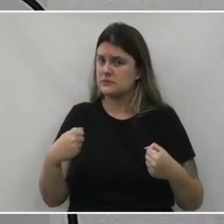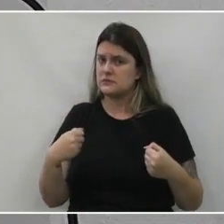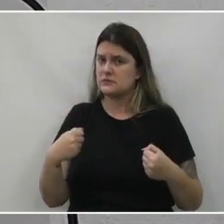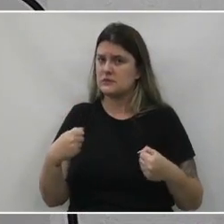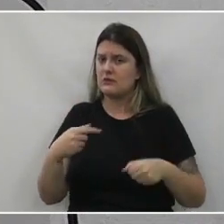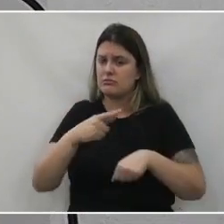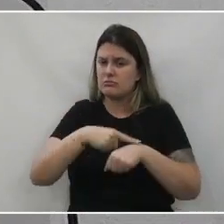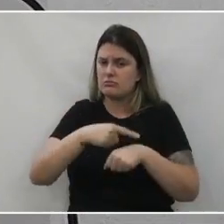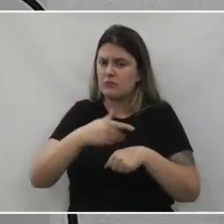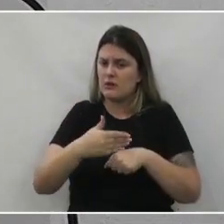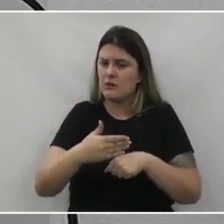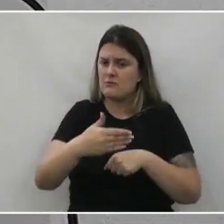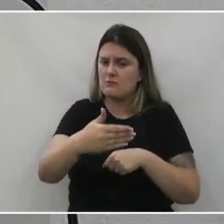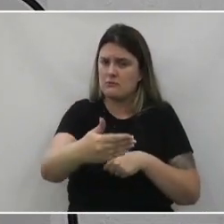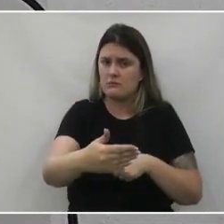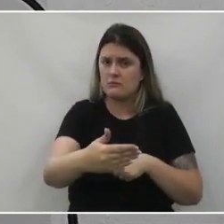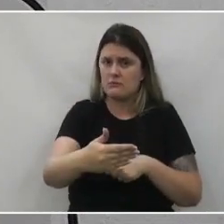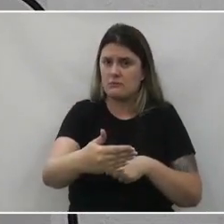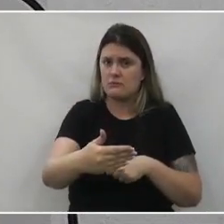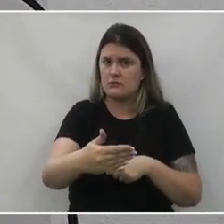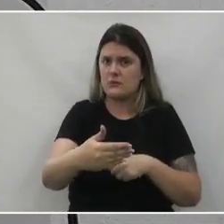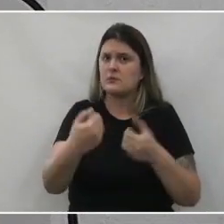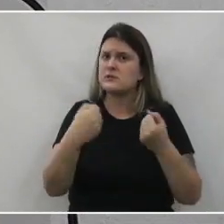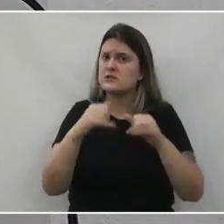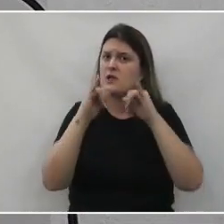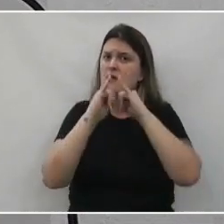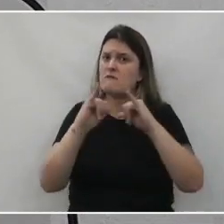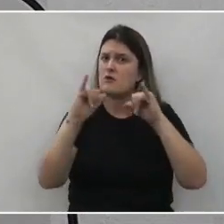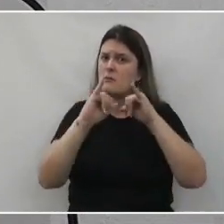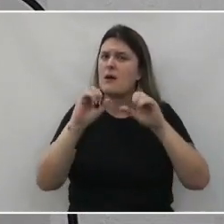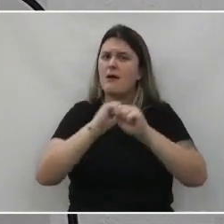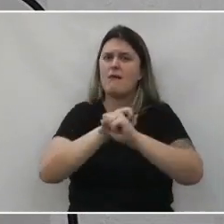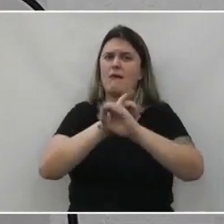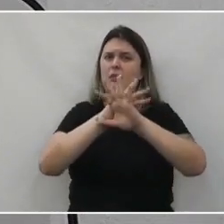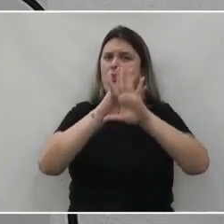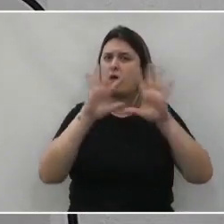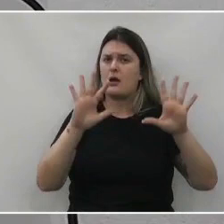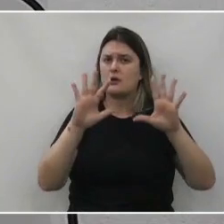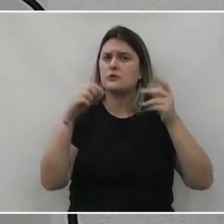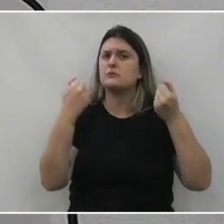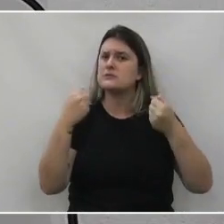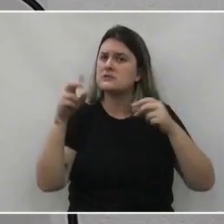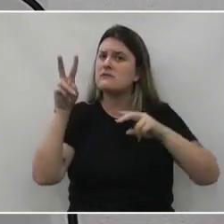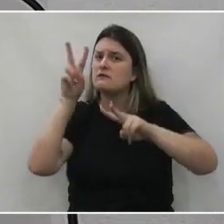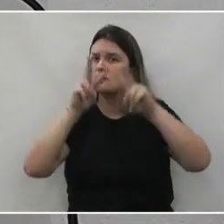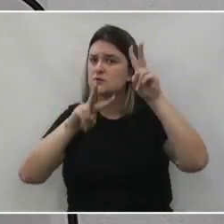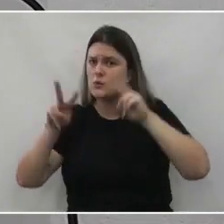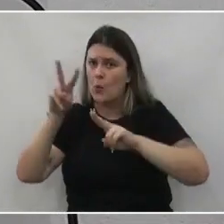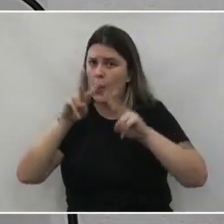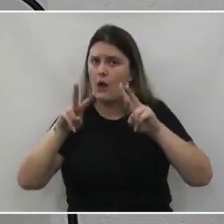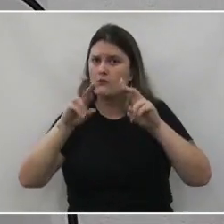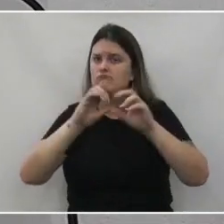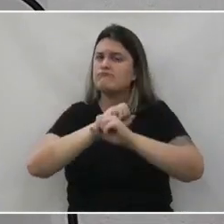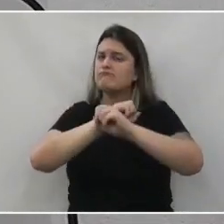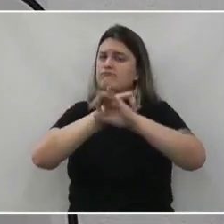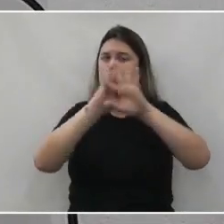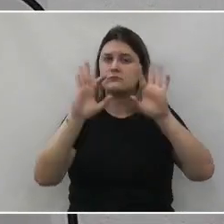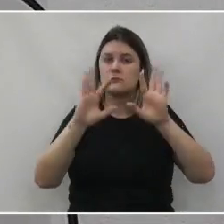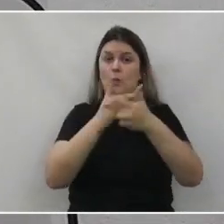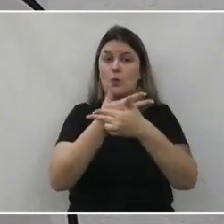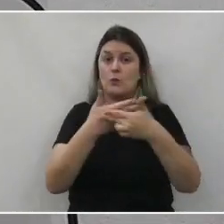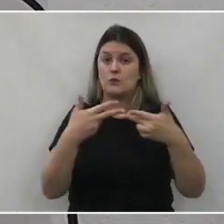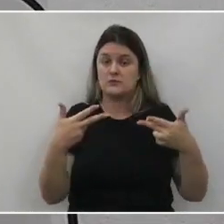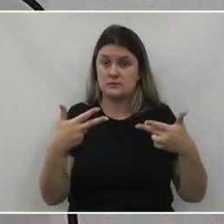passo de tempo, dar transparência dar visibilidade e clareza nos fatos.